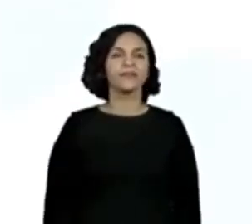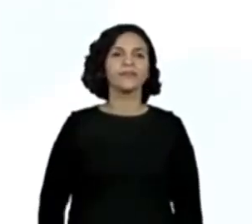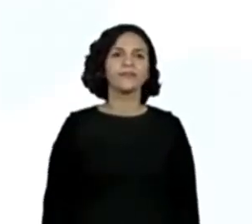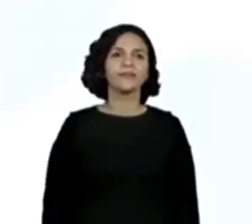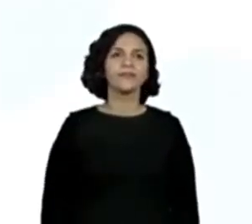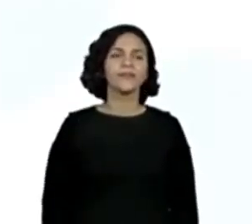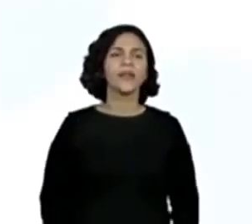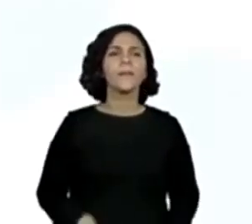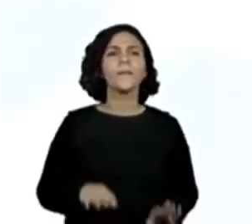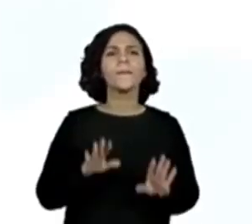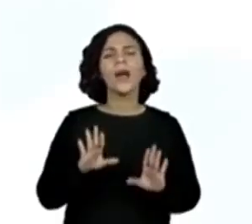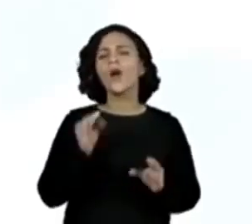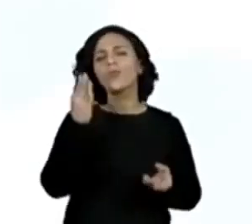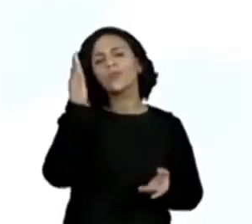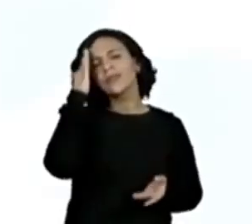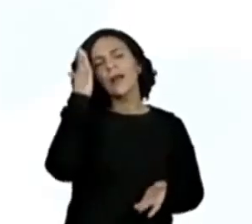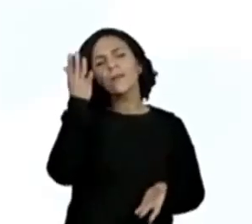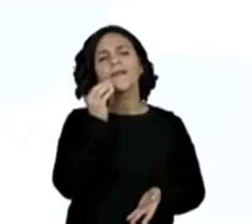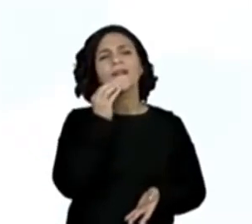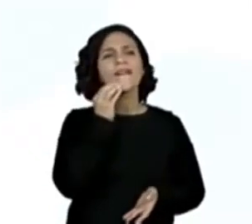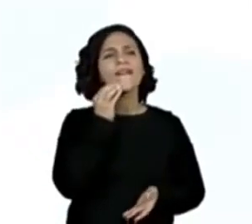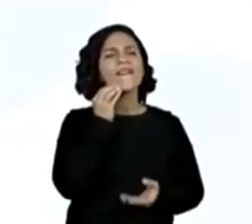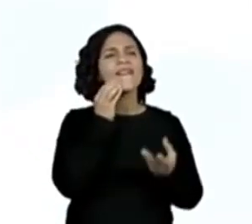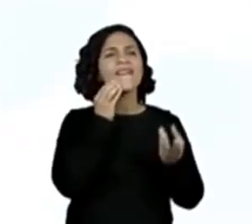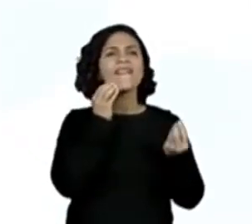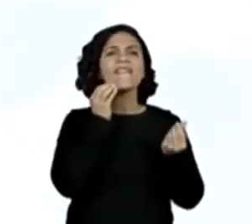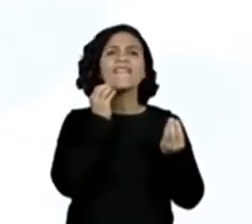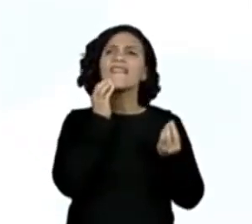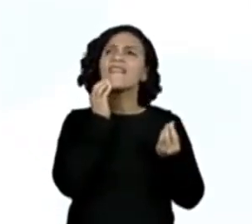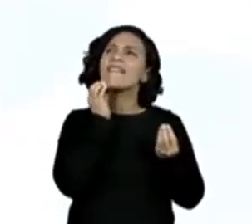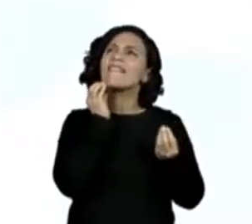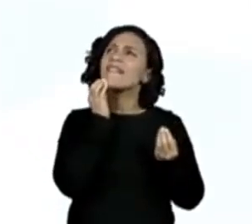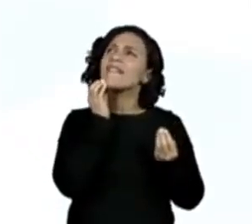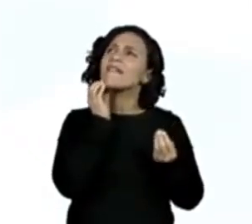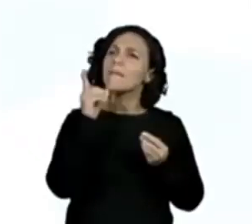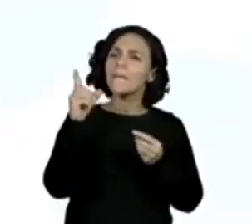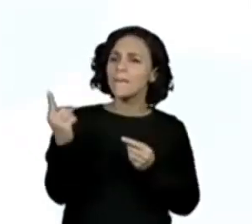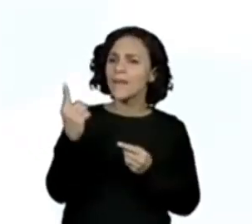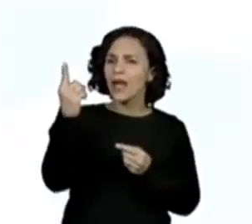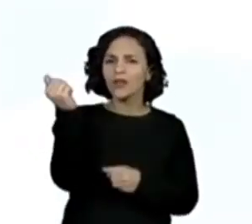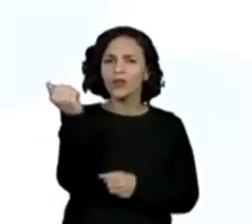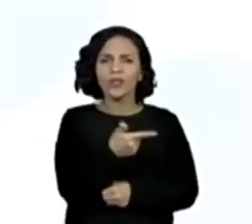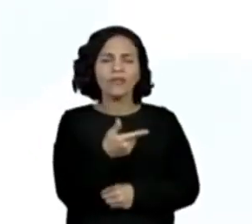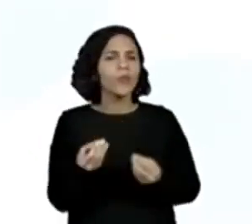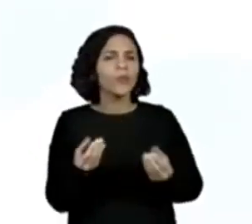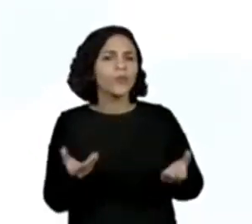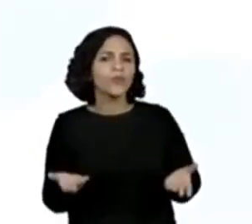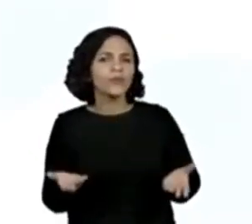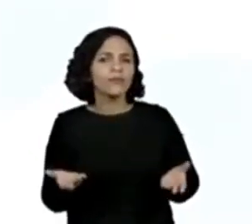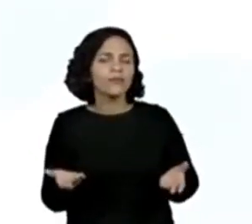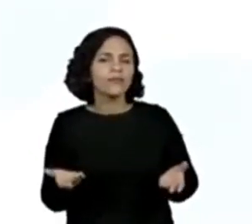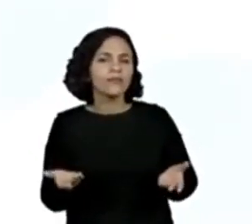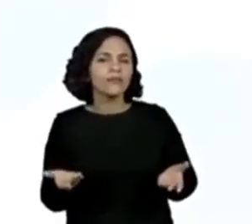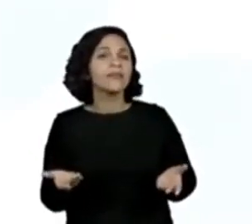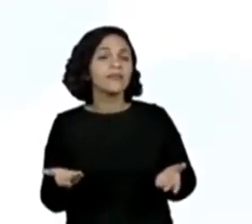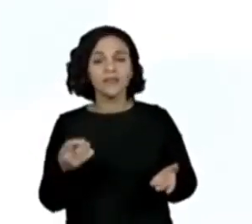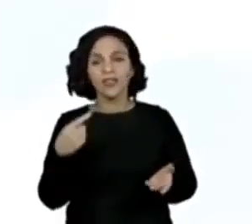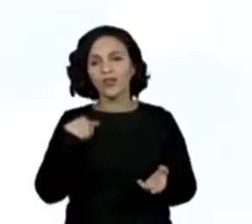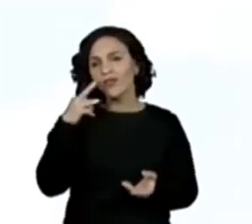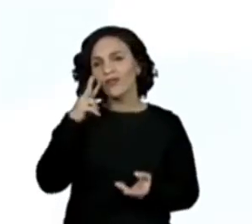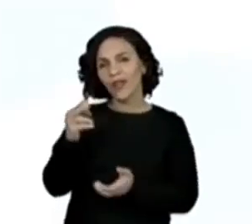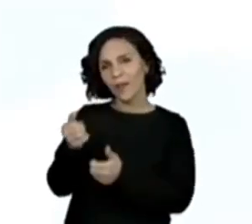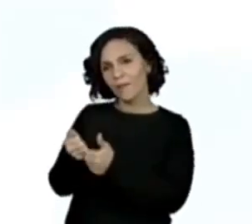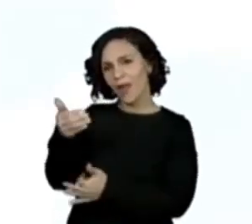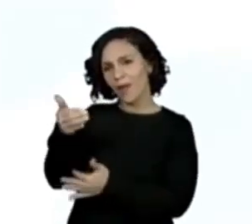Mas como vocês chegaram a essa conclusão de que a Eliane é a mais alta? Eu vi aí algumas contribuições